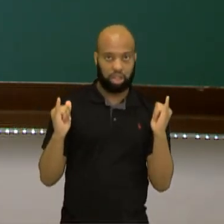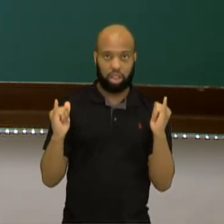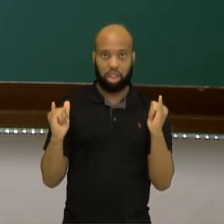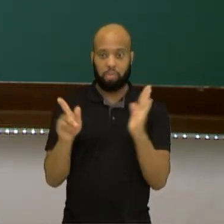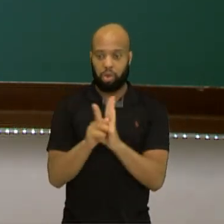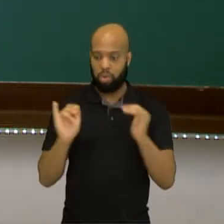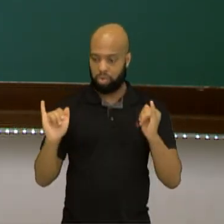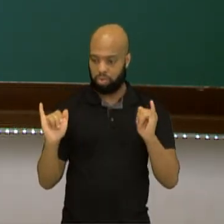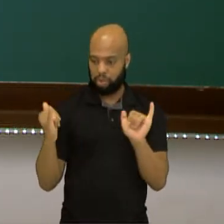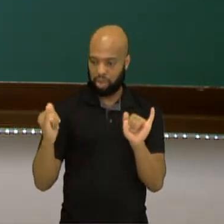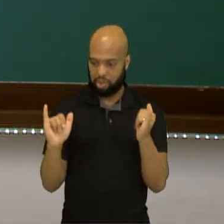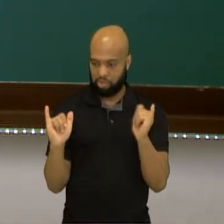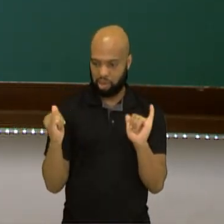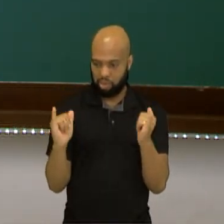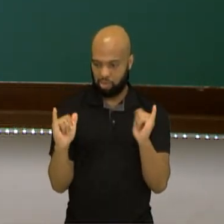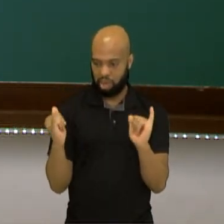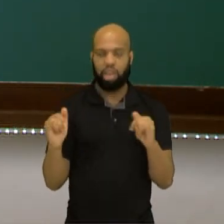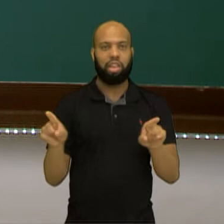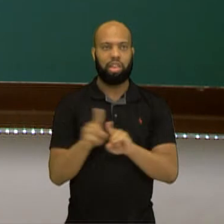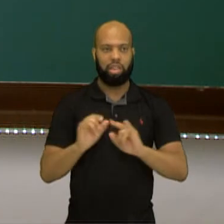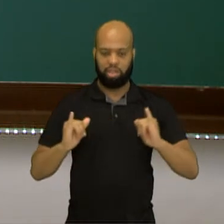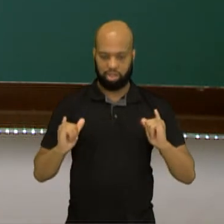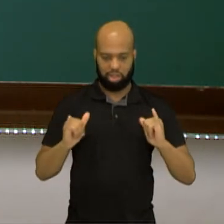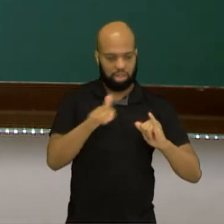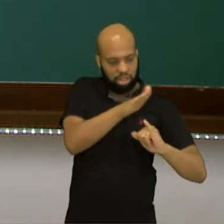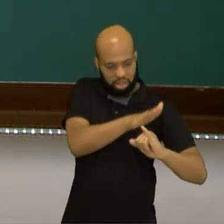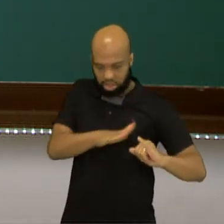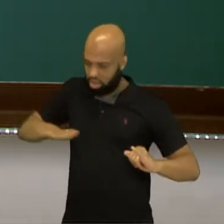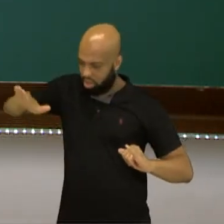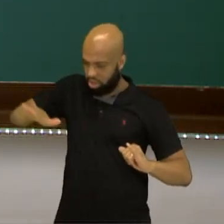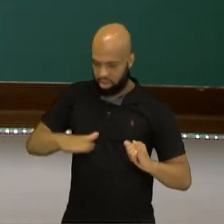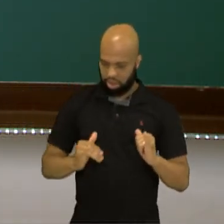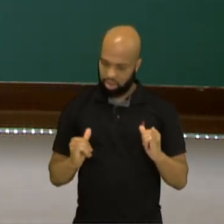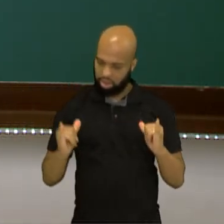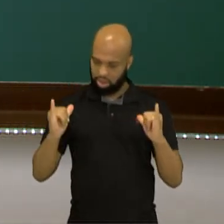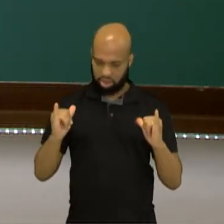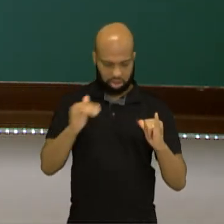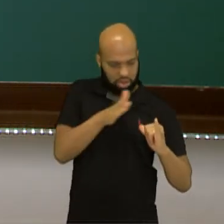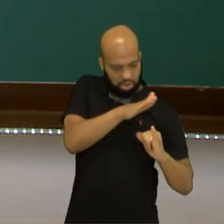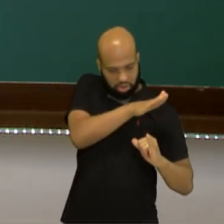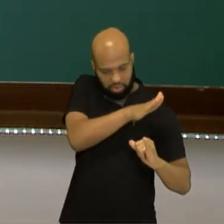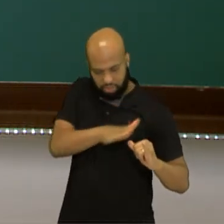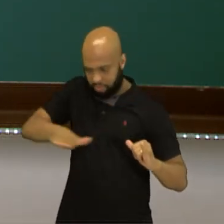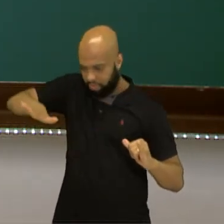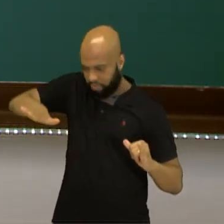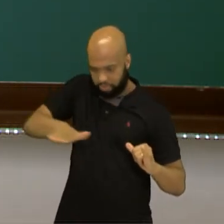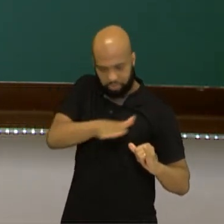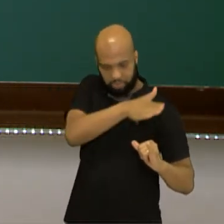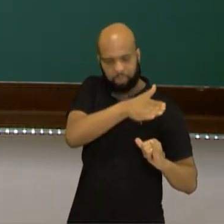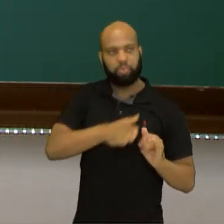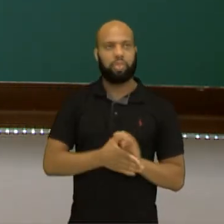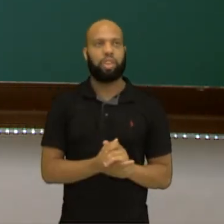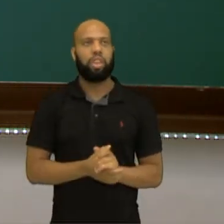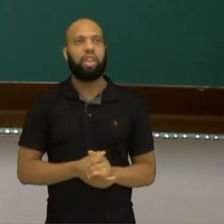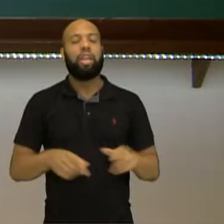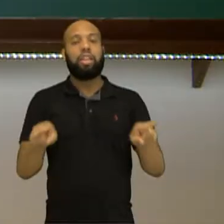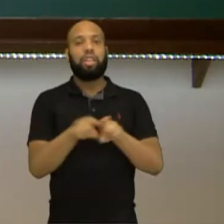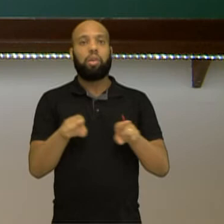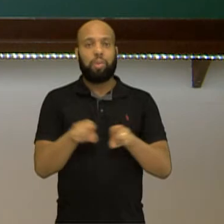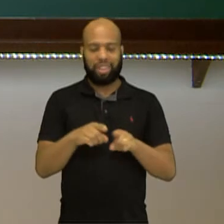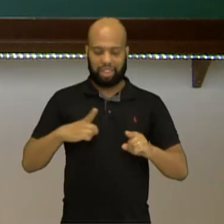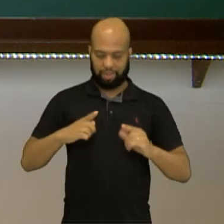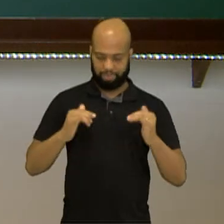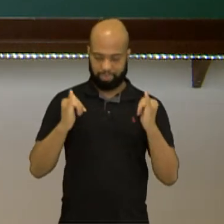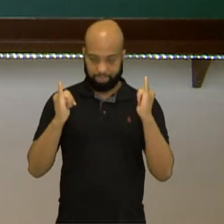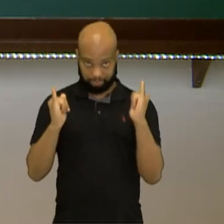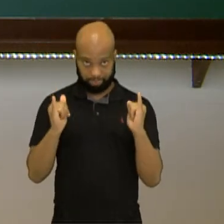dois trucks por skate. Então aqui está um tipo e ali o outro. Aí temos também em cima do